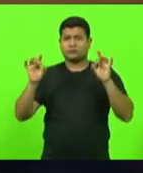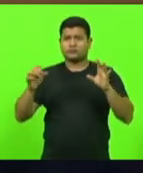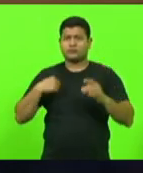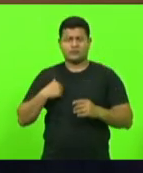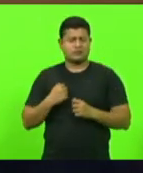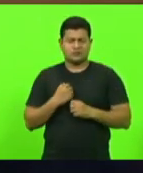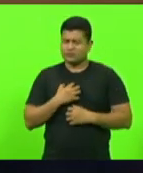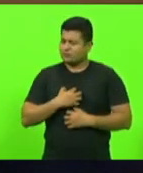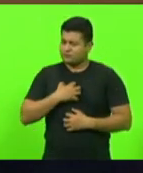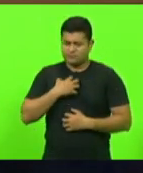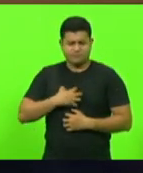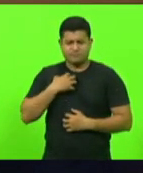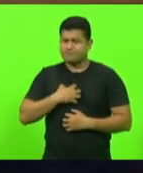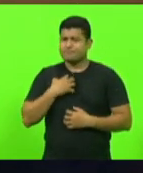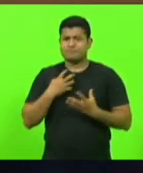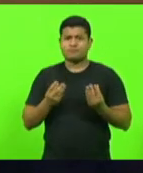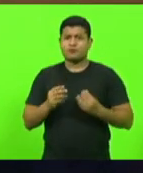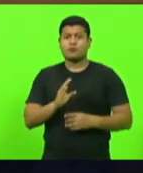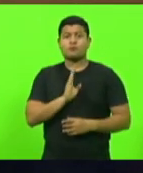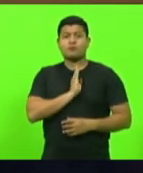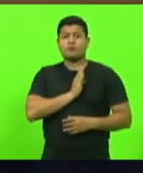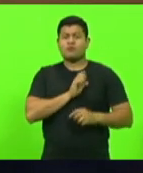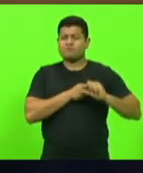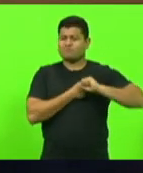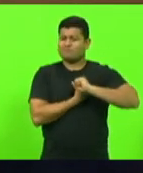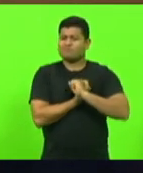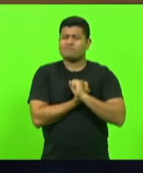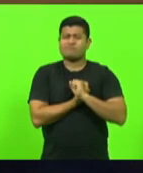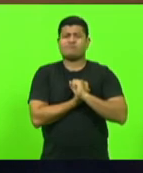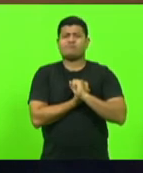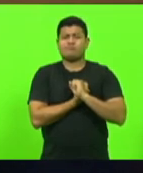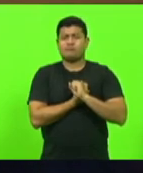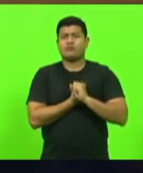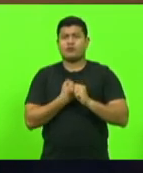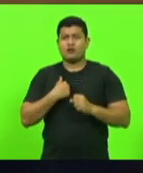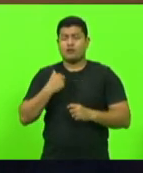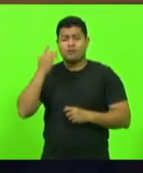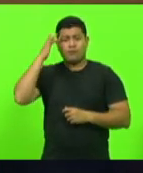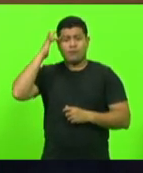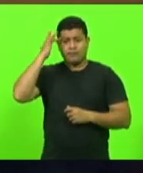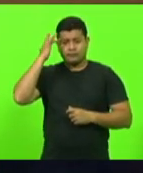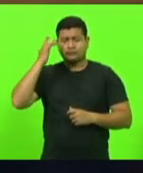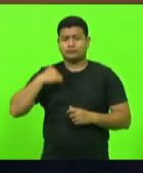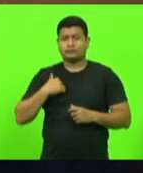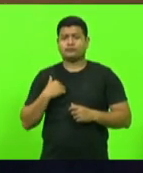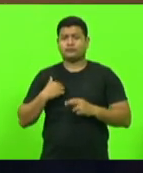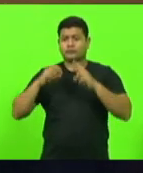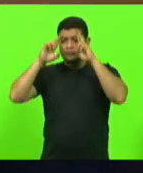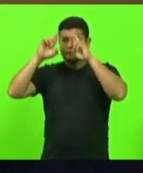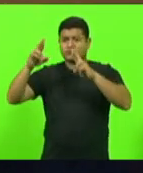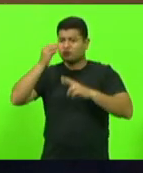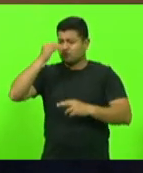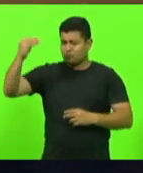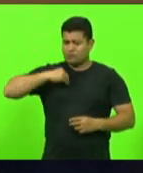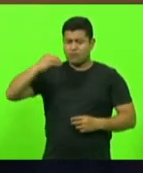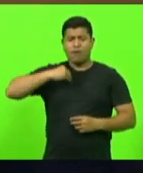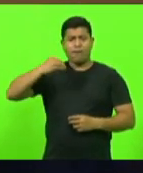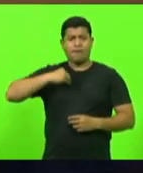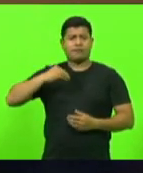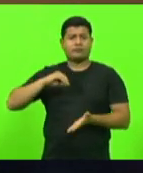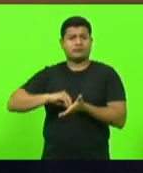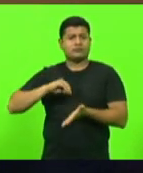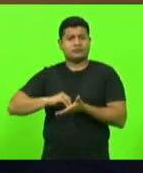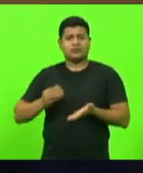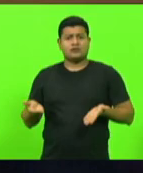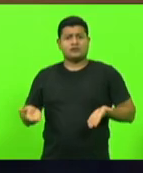estou realmente meu coração está deslacerado eu estou achando isso um desrespeito com a minha pessoa com a minha história com a história do Cabo